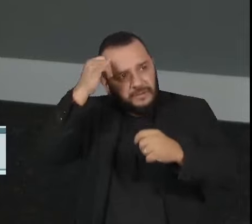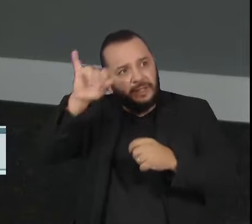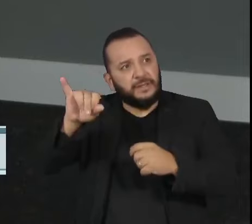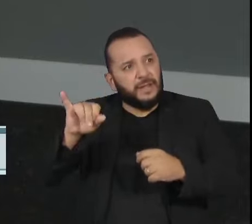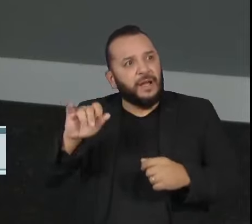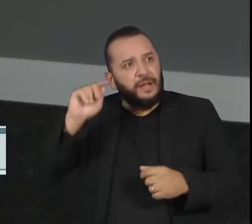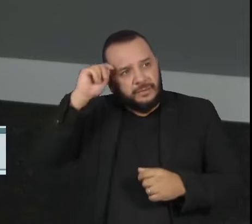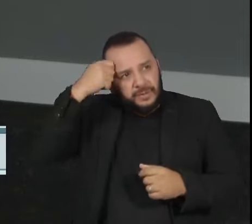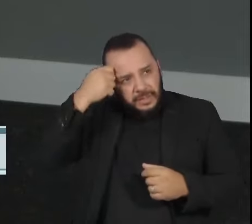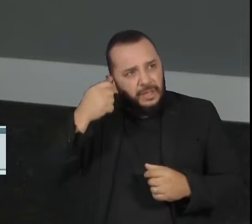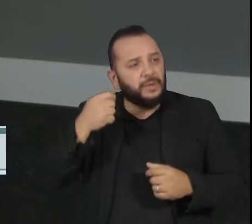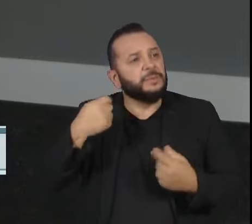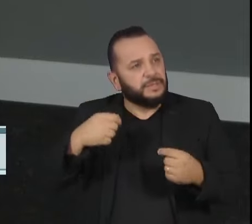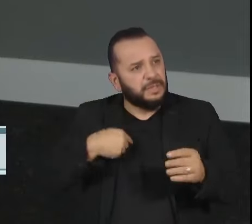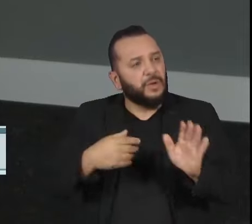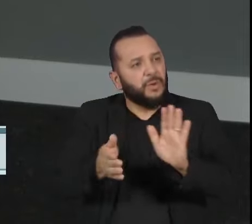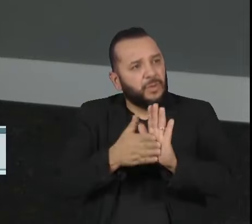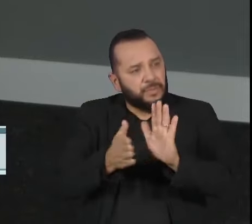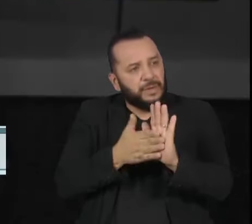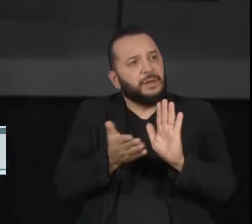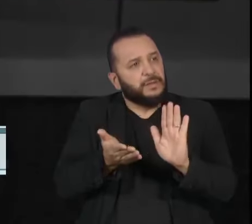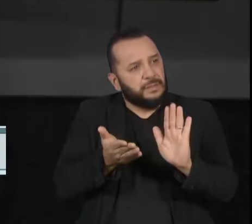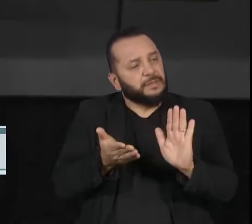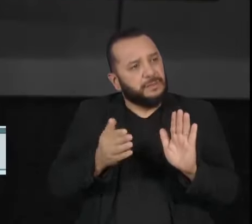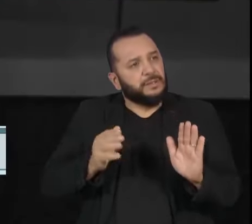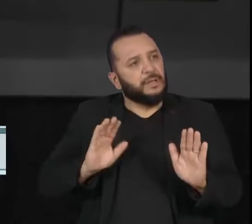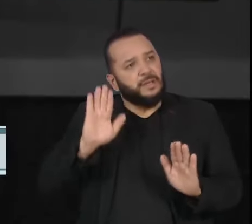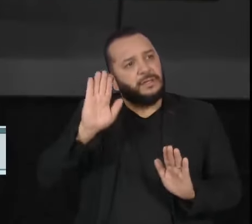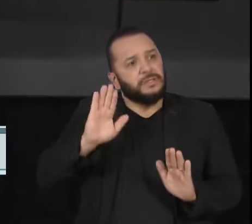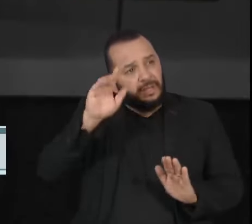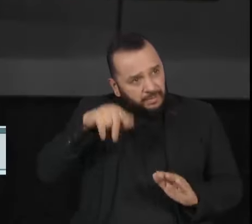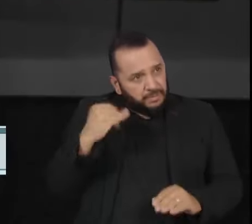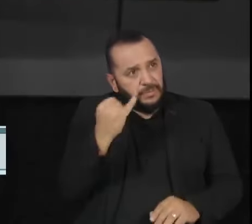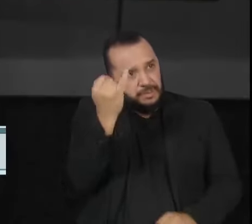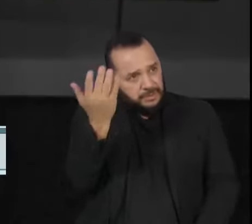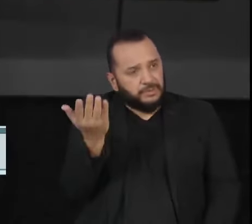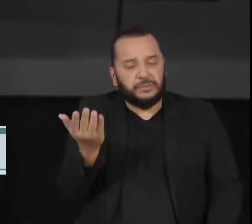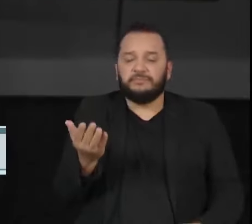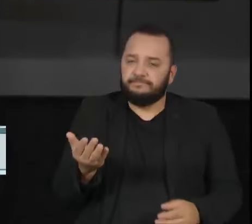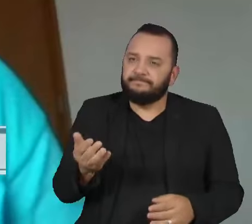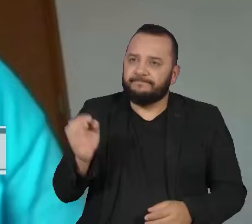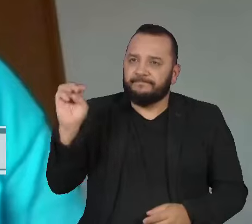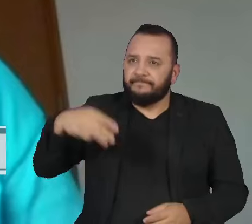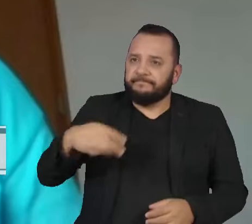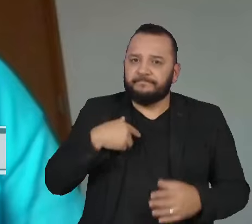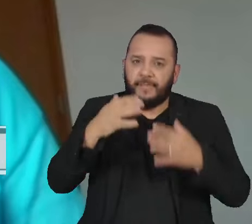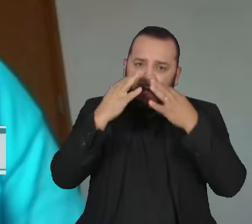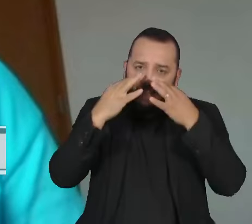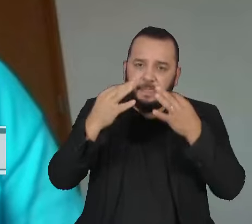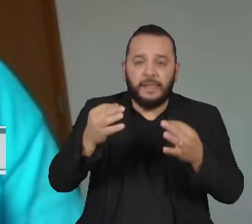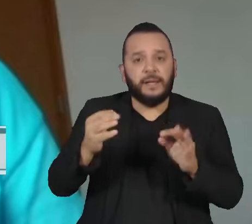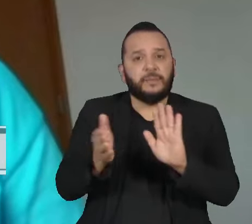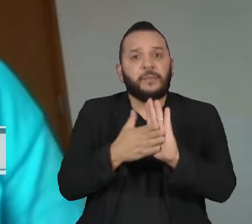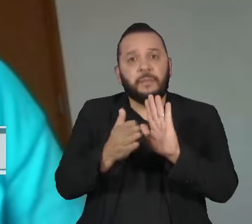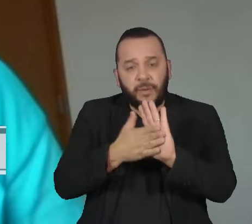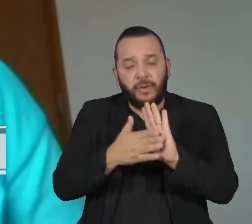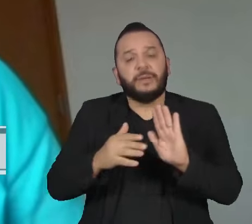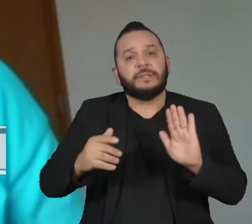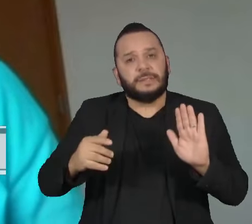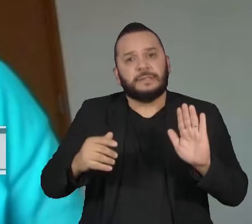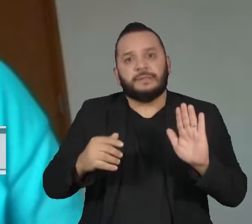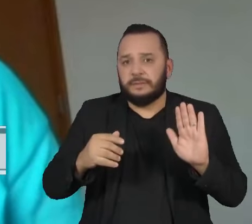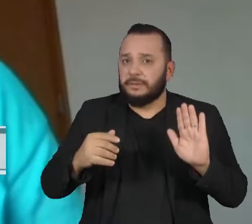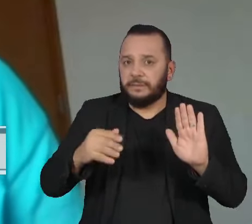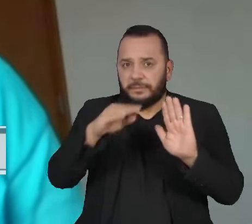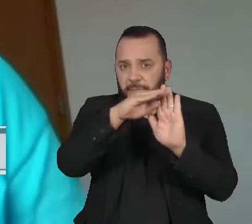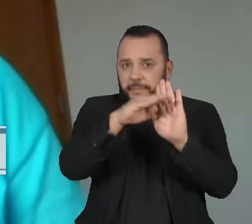candidatos é também uma ação importante, né? É uma ação muito importante. Ficar atento às campanhas, ficar atento ao que está sendo proposto,